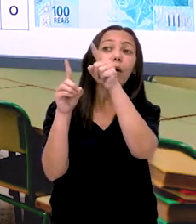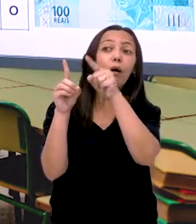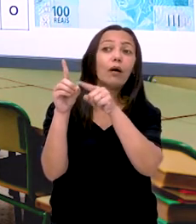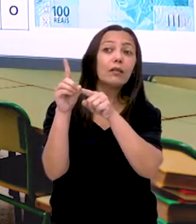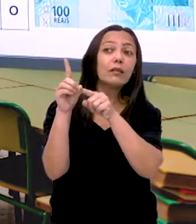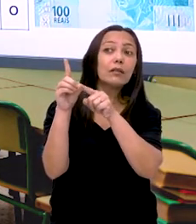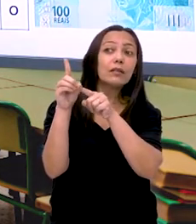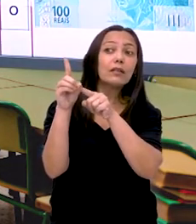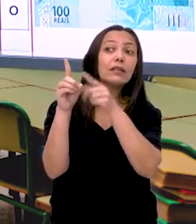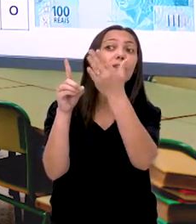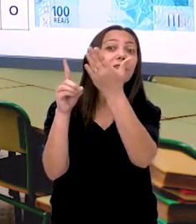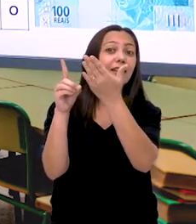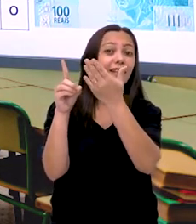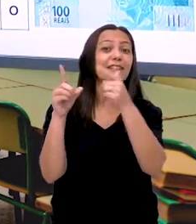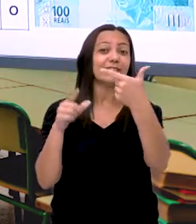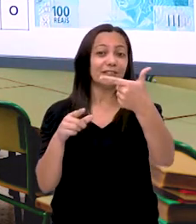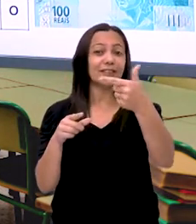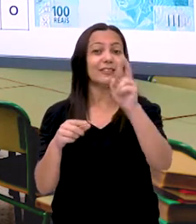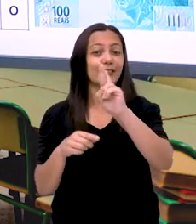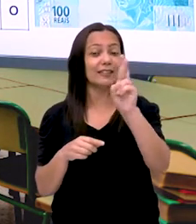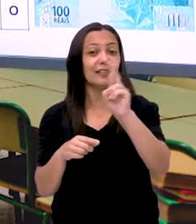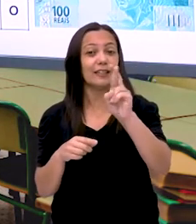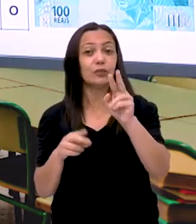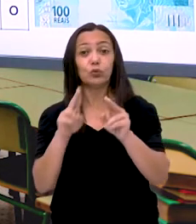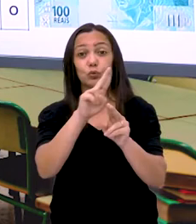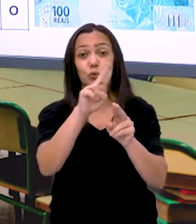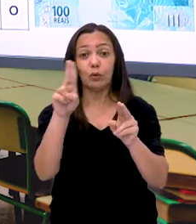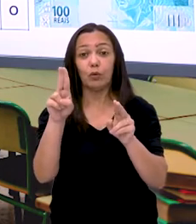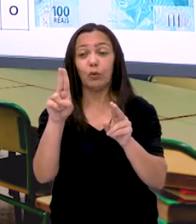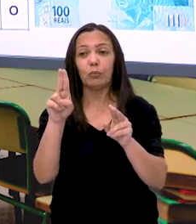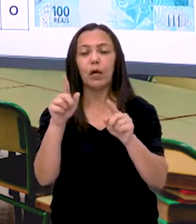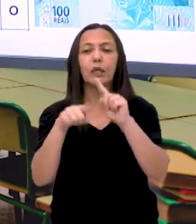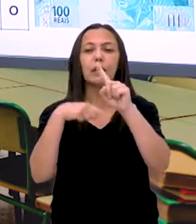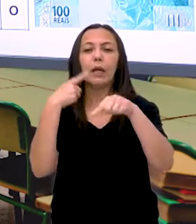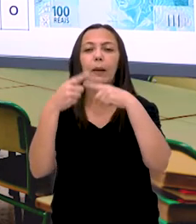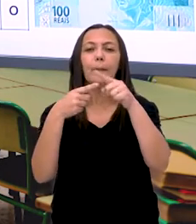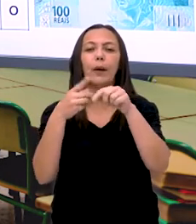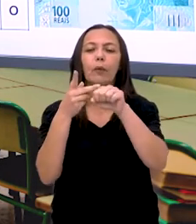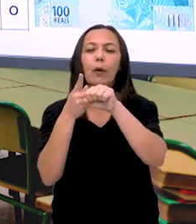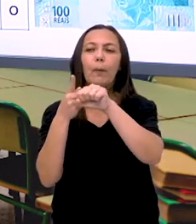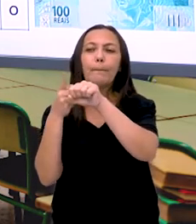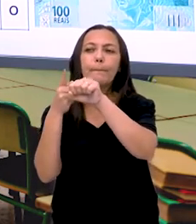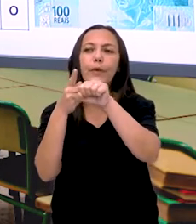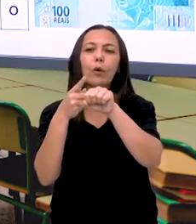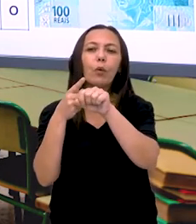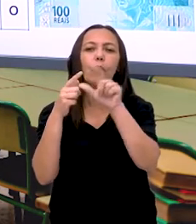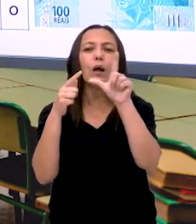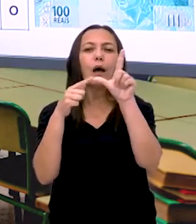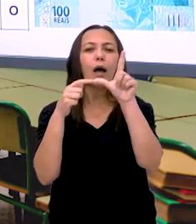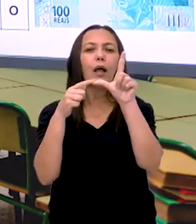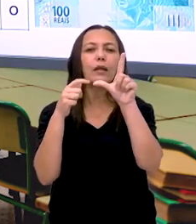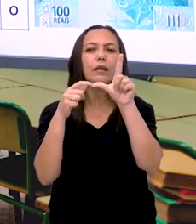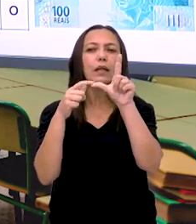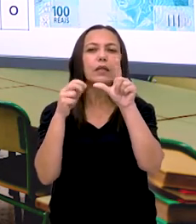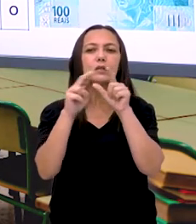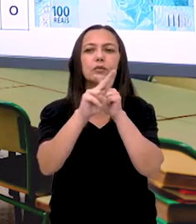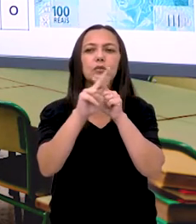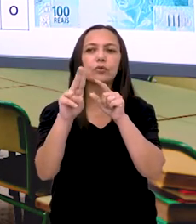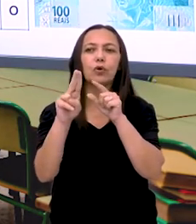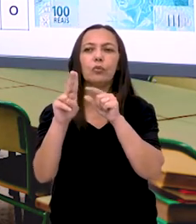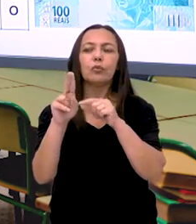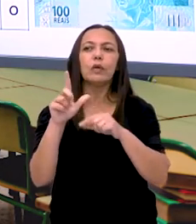O. Dois reais. E aí eu procuro a letrinha inicial do nome que facilita